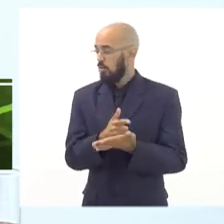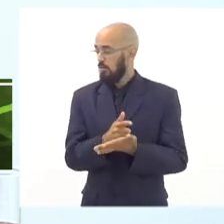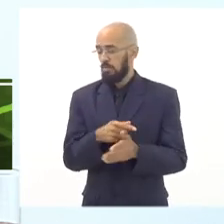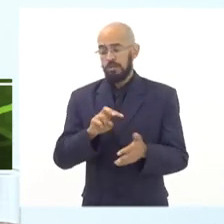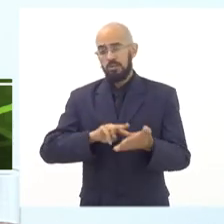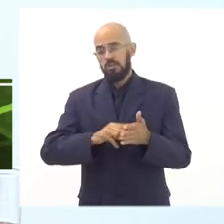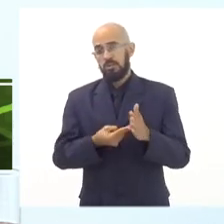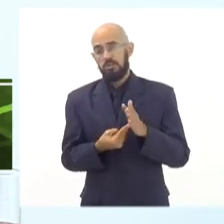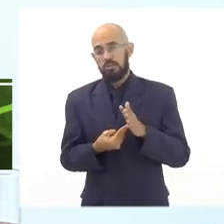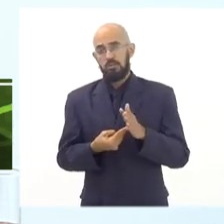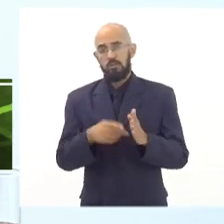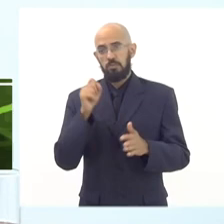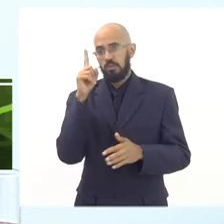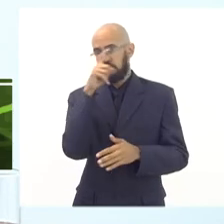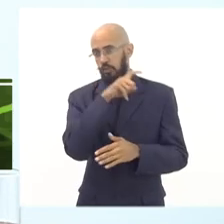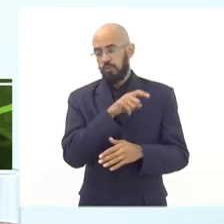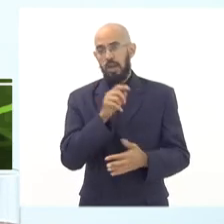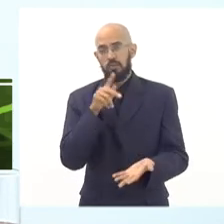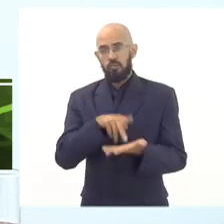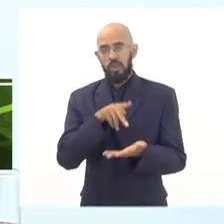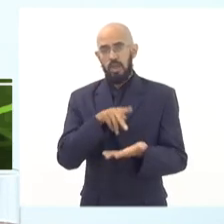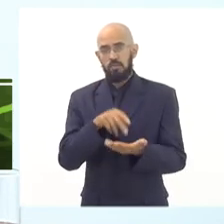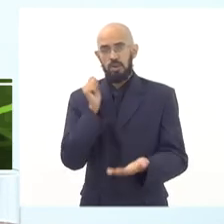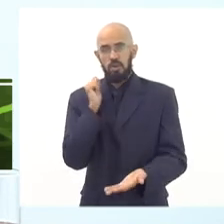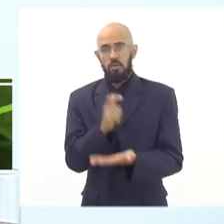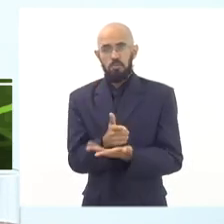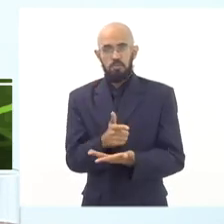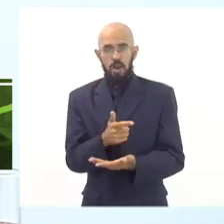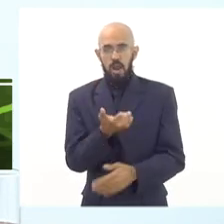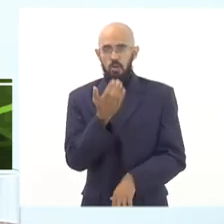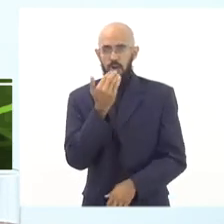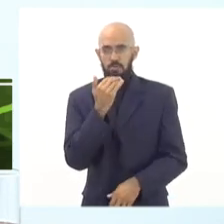significando uma dificuldade, de fato, para garantir a alimentação escolar.